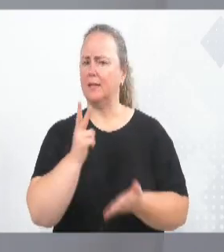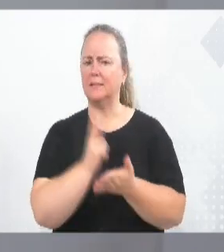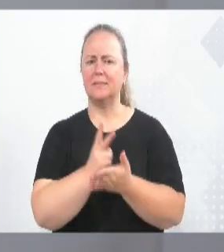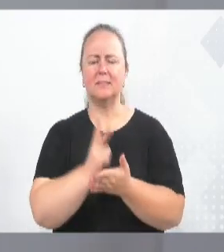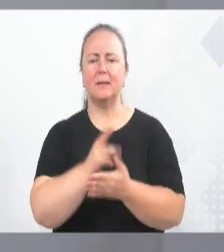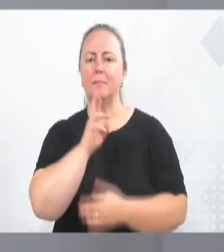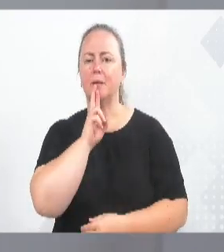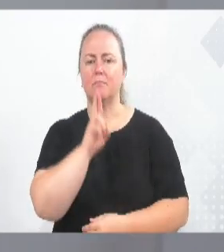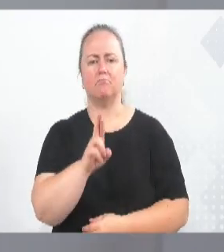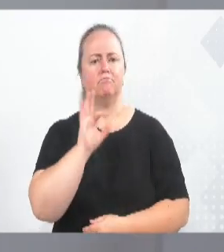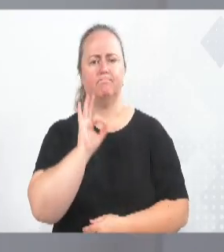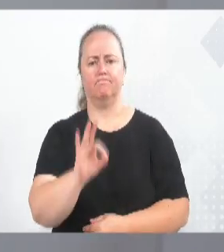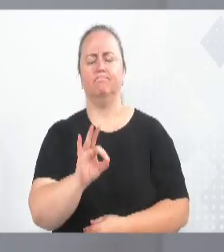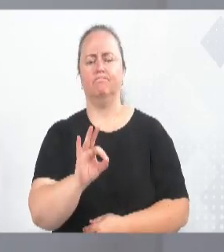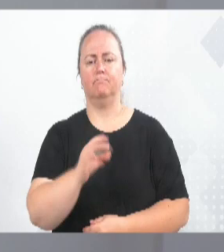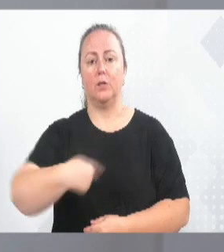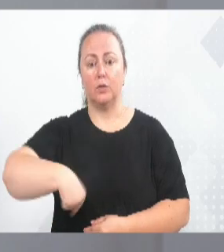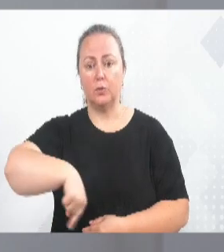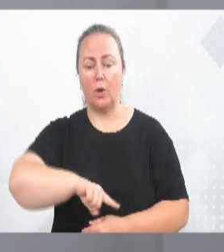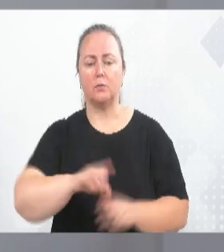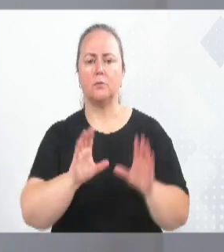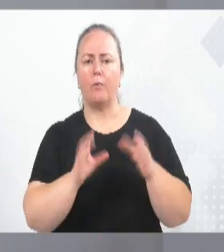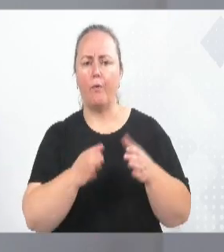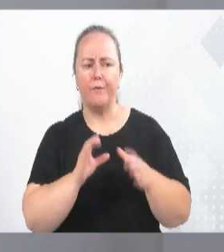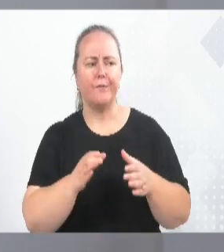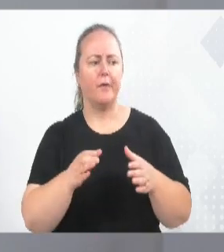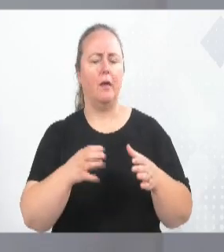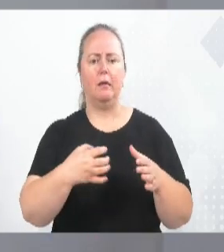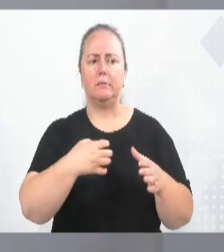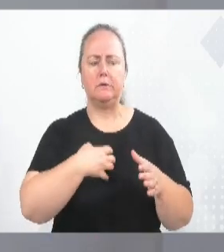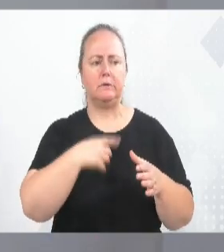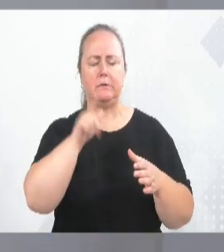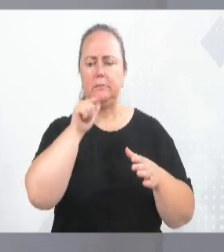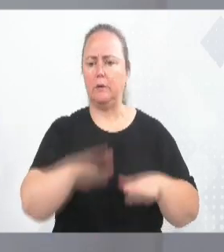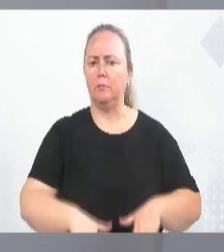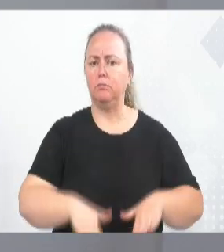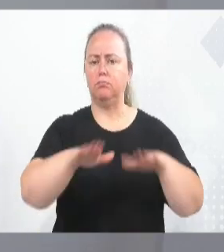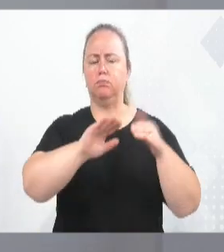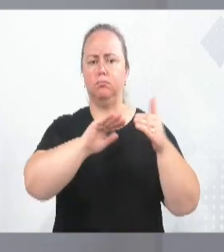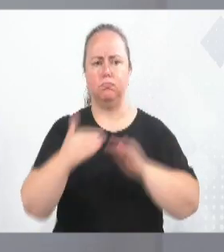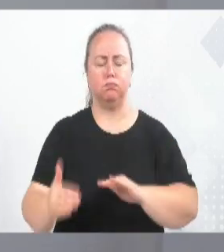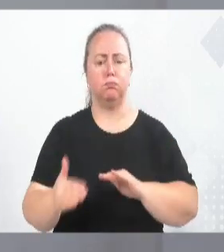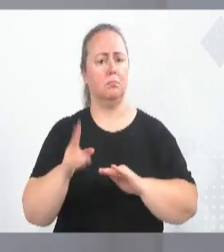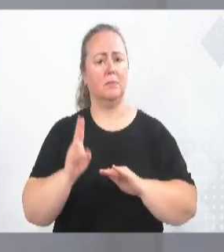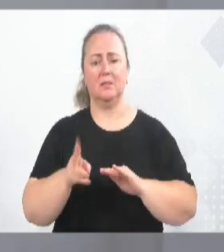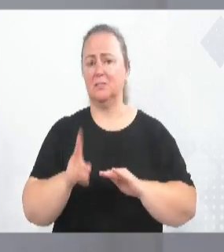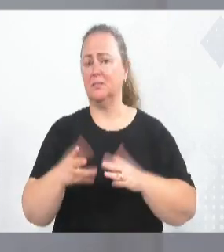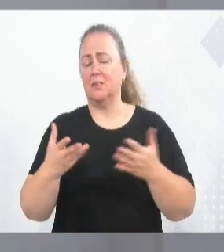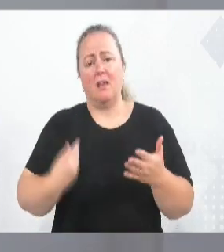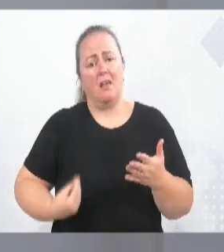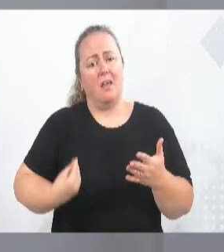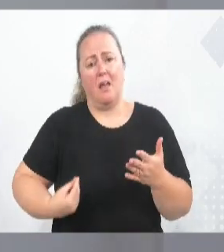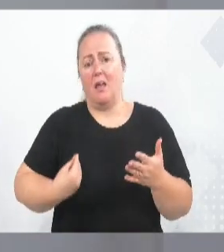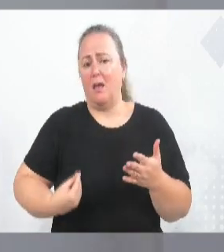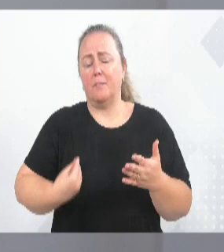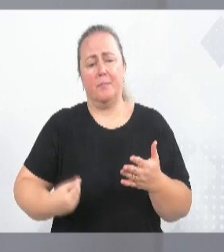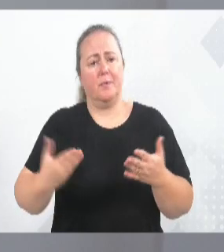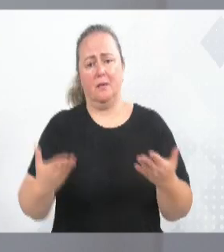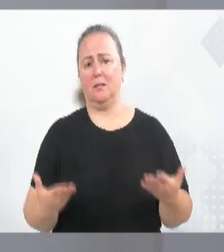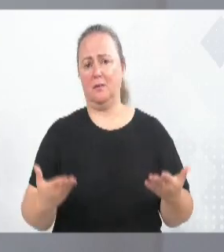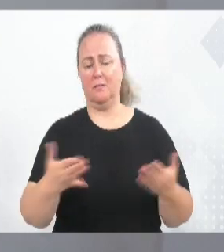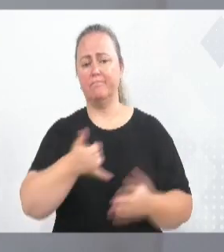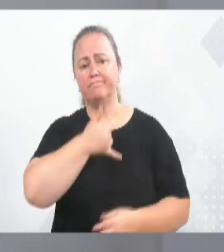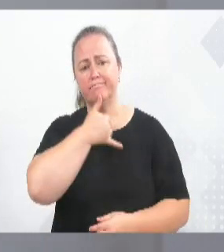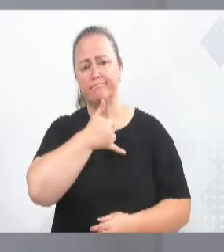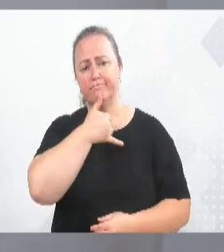sabe, e vai ter que conviver com a enchente, com, infelizmente, com esses desastres naturais, vivemos e vamos viver por muito tempo,